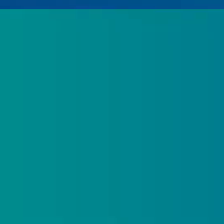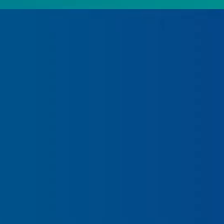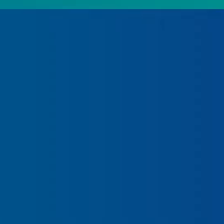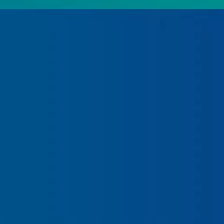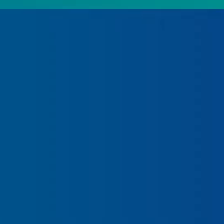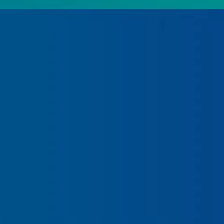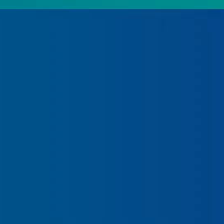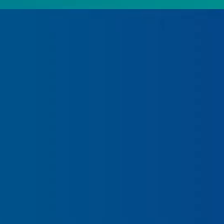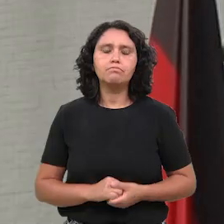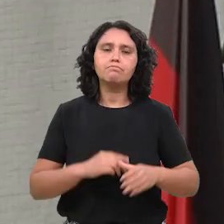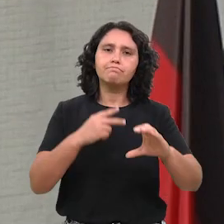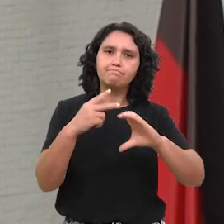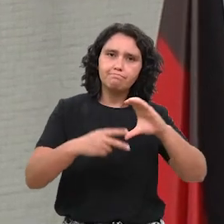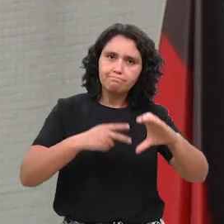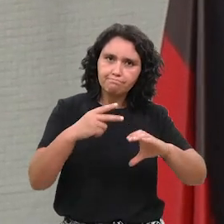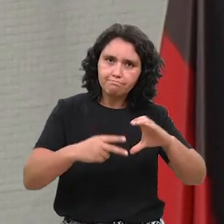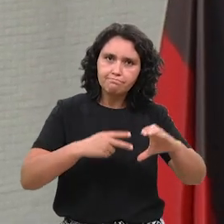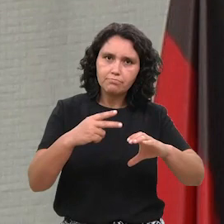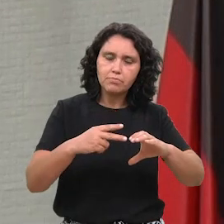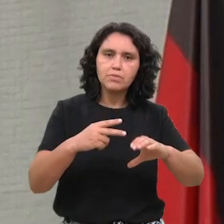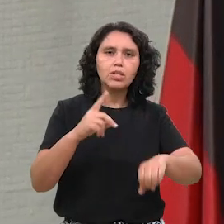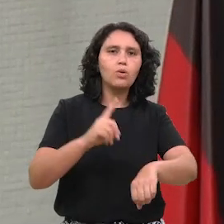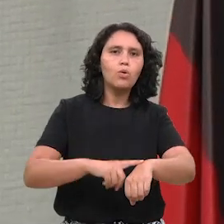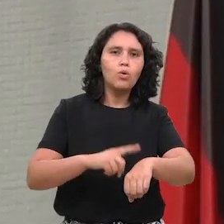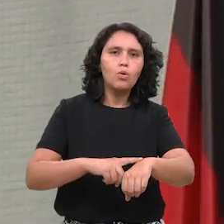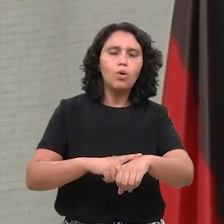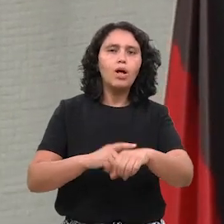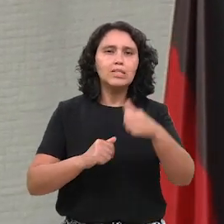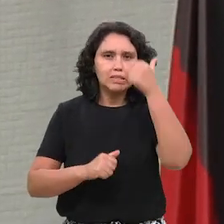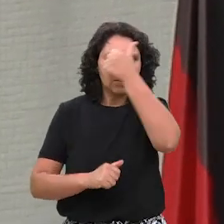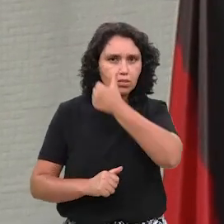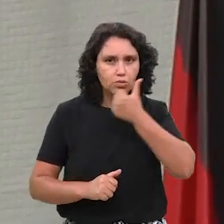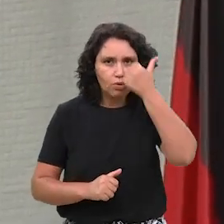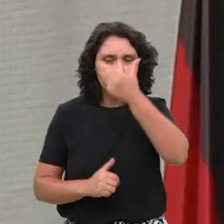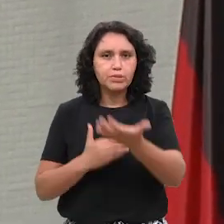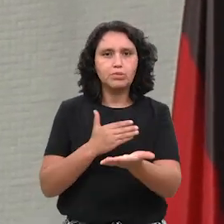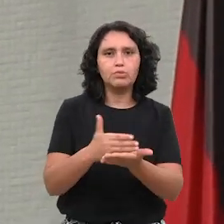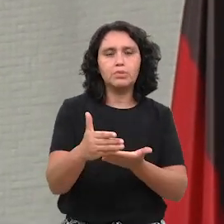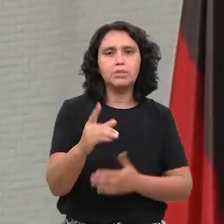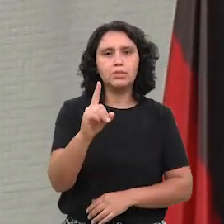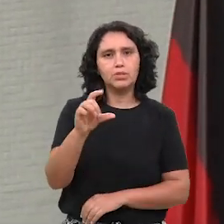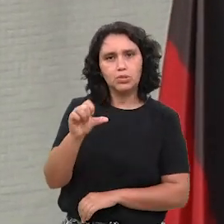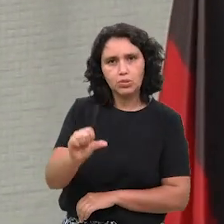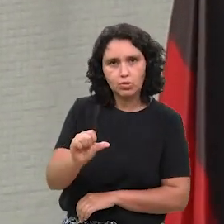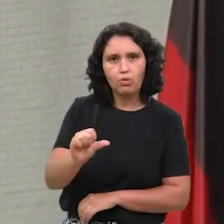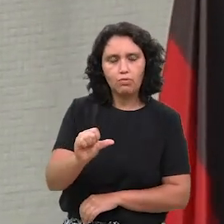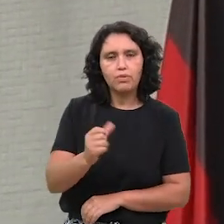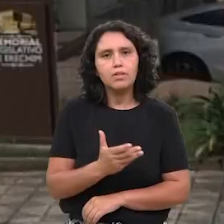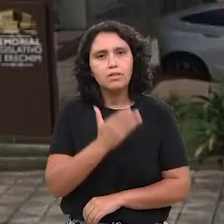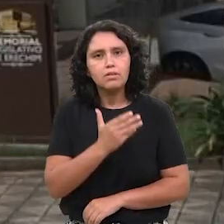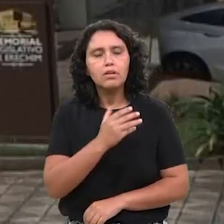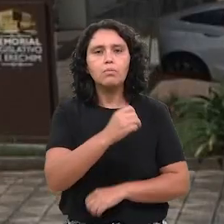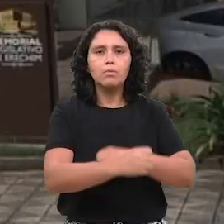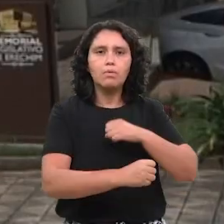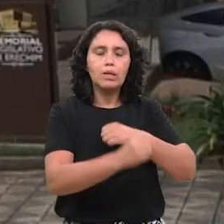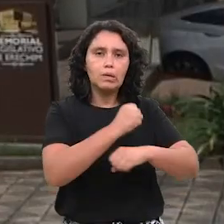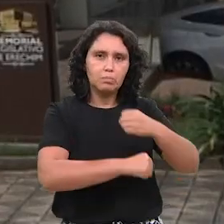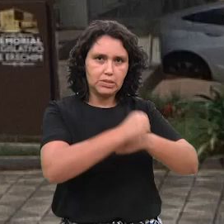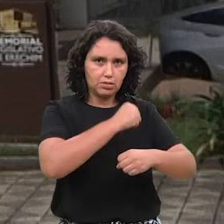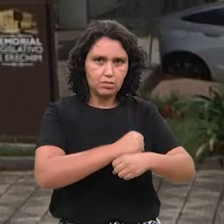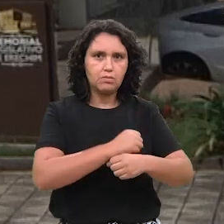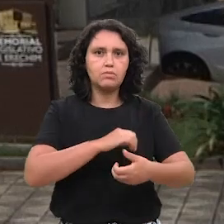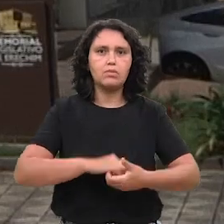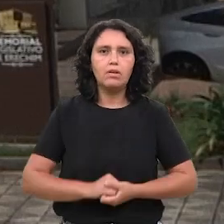único. A Câmara de Vereadores está em turno único desde o dia 19 de dezembro do ano passado. A Casa